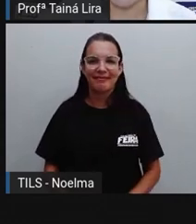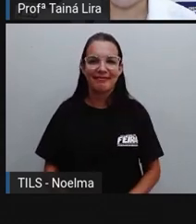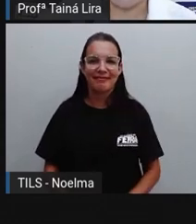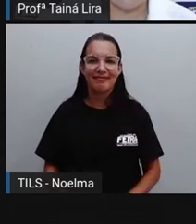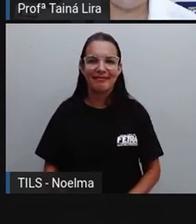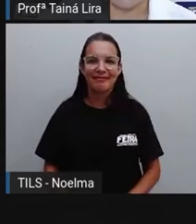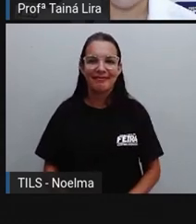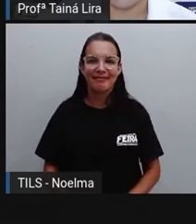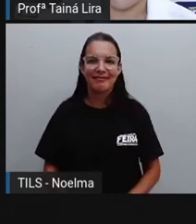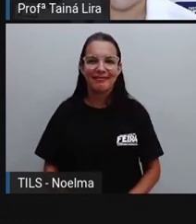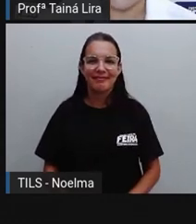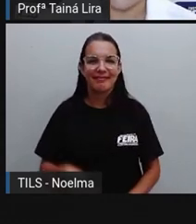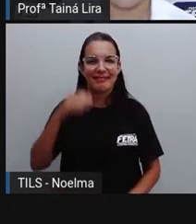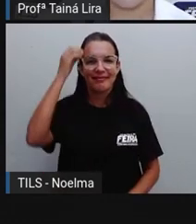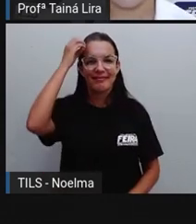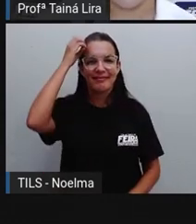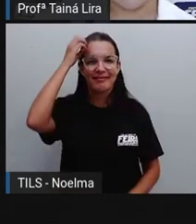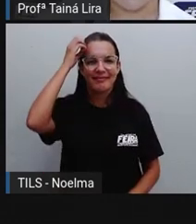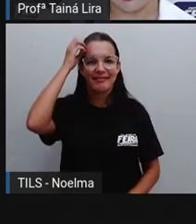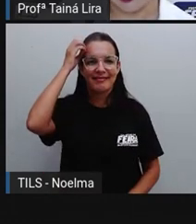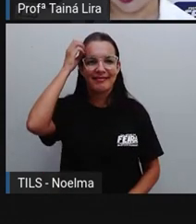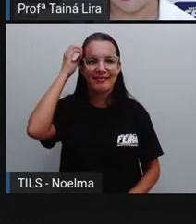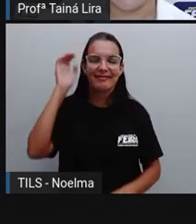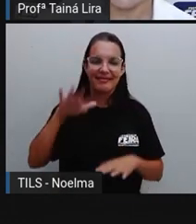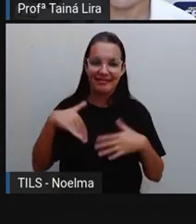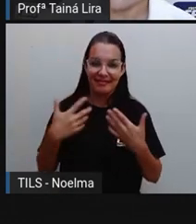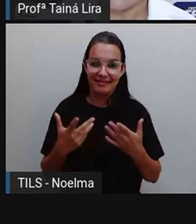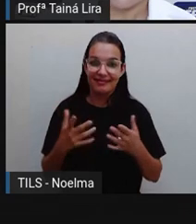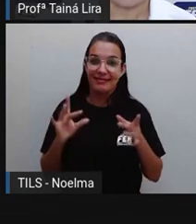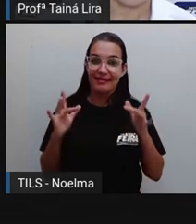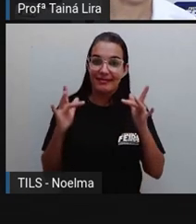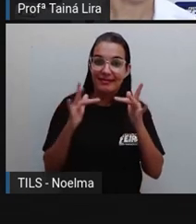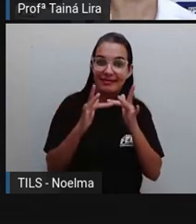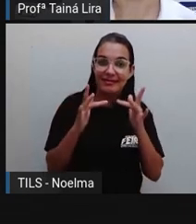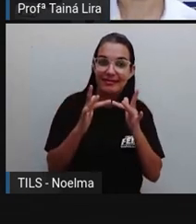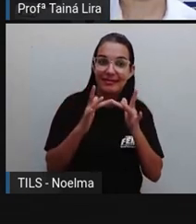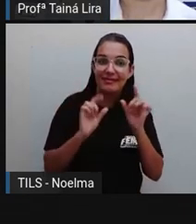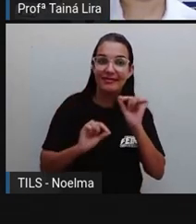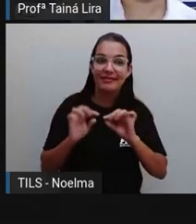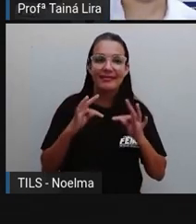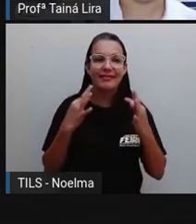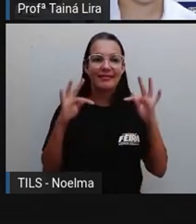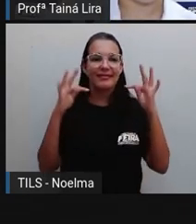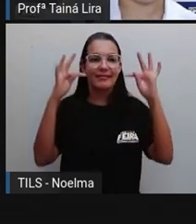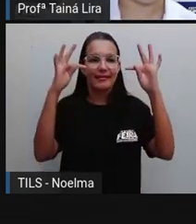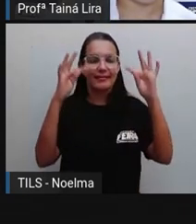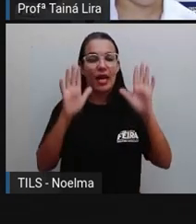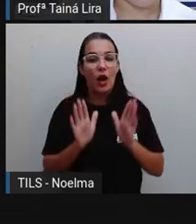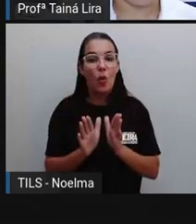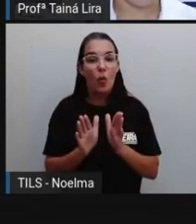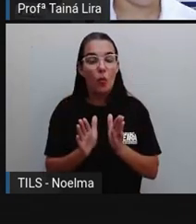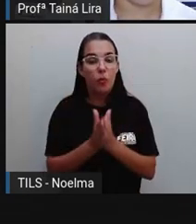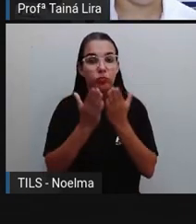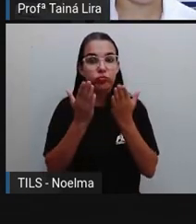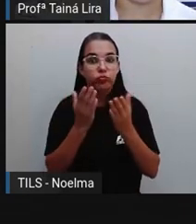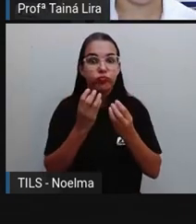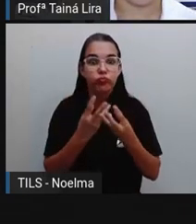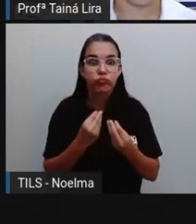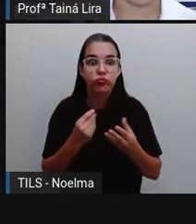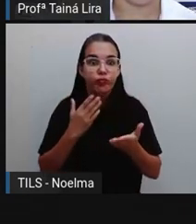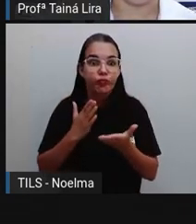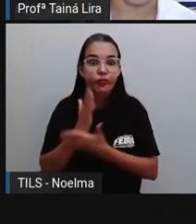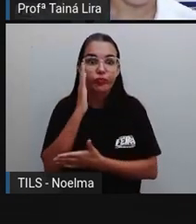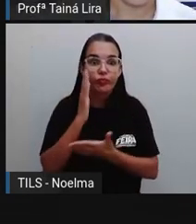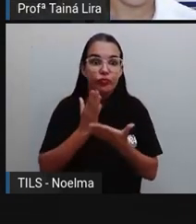Então, são profissões aí ligadas à tecnologia. E a tendência é, quanto mais a tecnologia vai aí avançando, mais